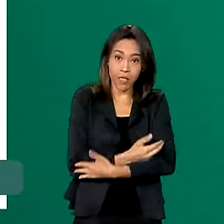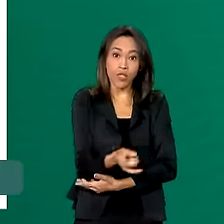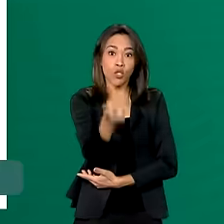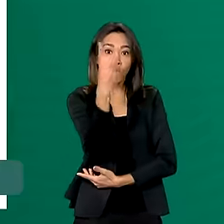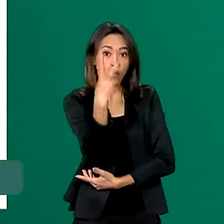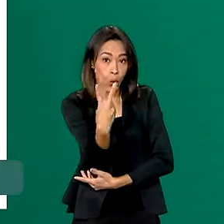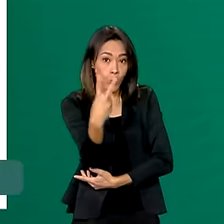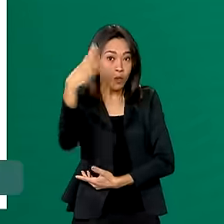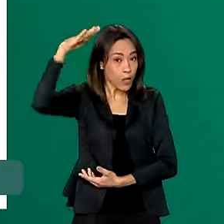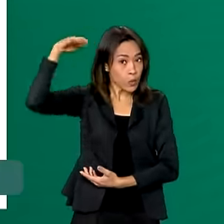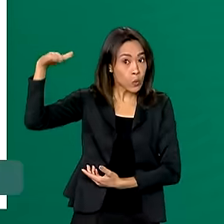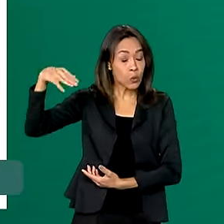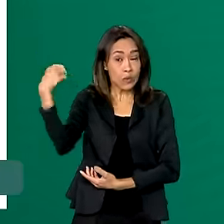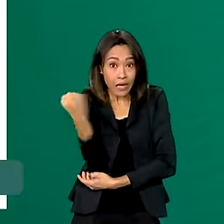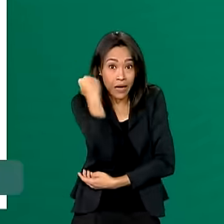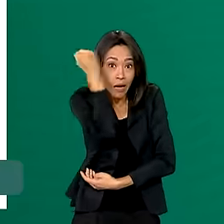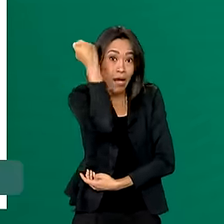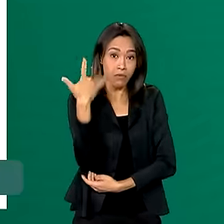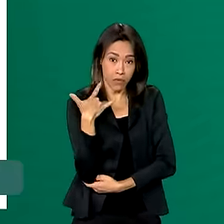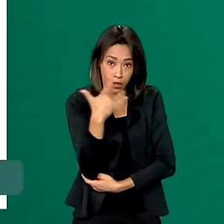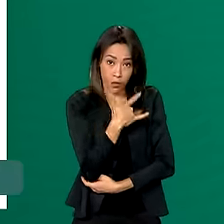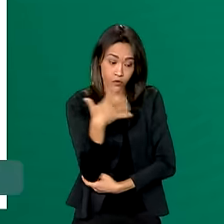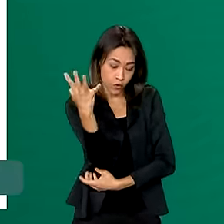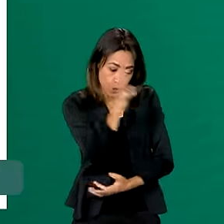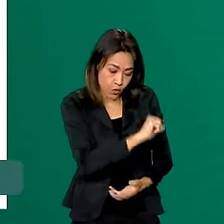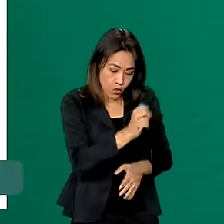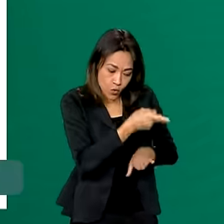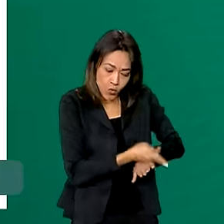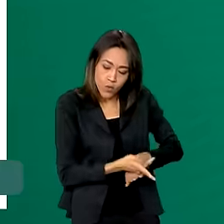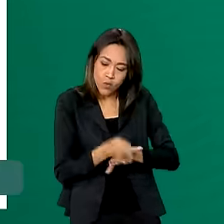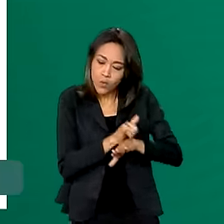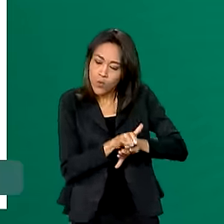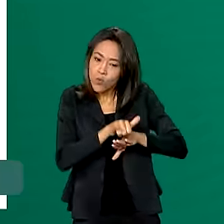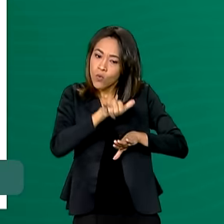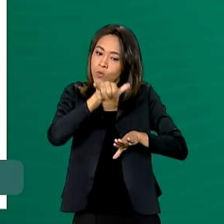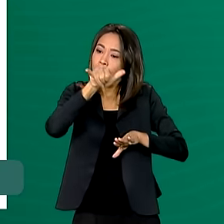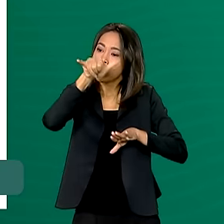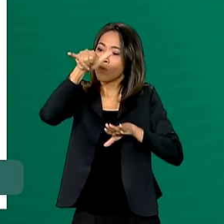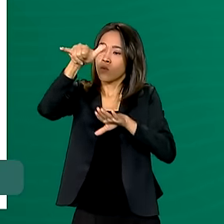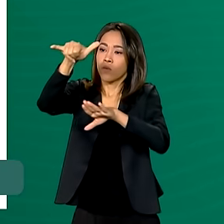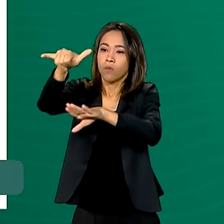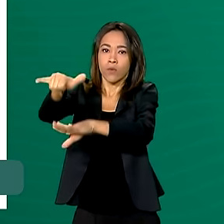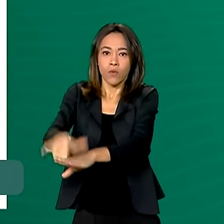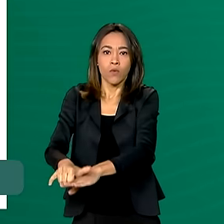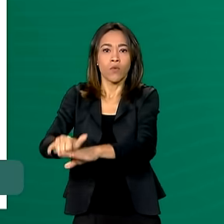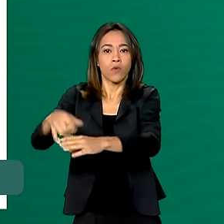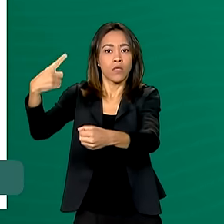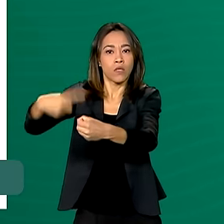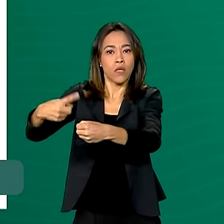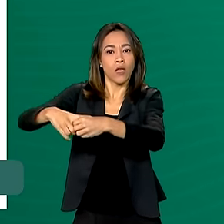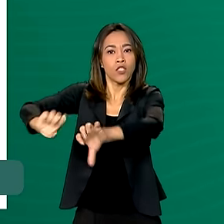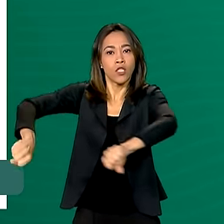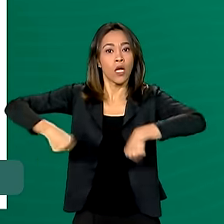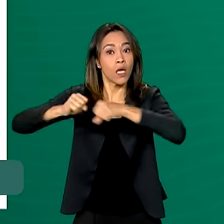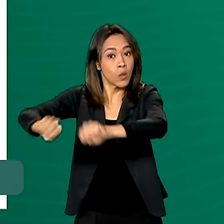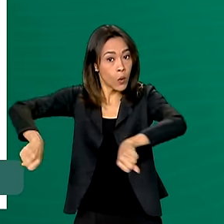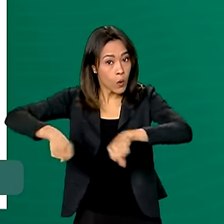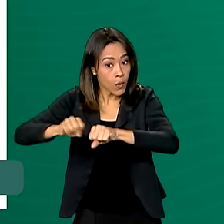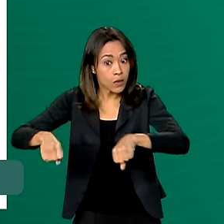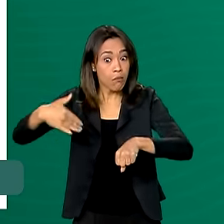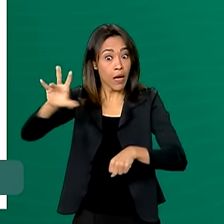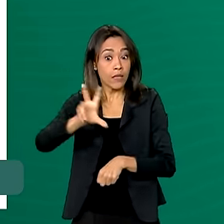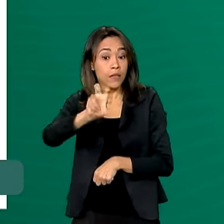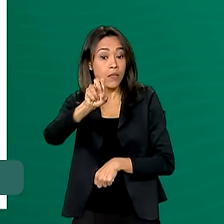estado grave de saúde foram transferidos da cidade de Rio Grande para Canoas. Mais de 50 profissionais,